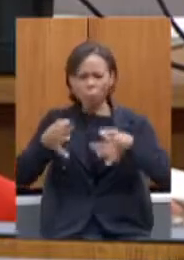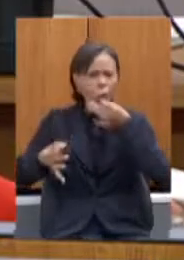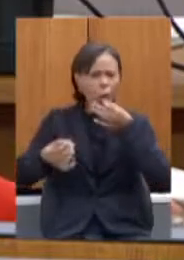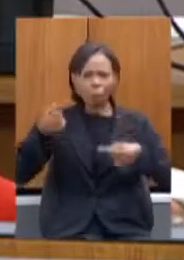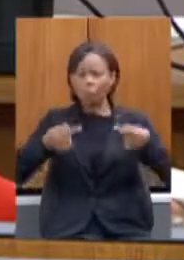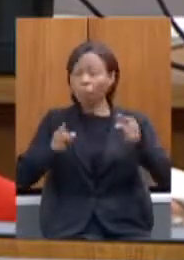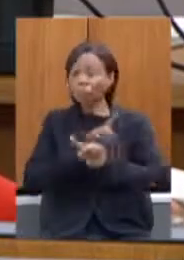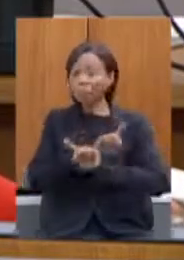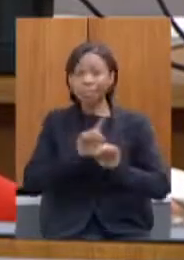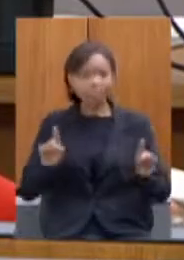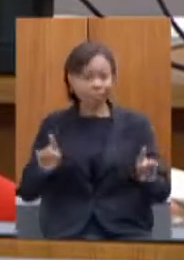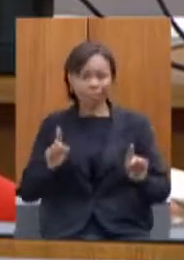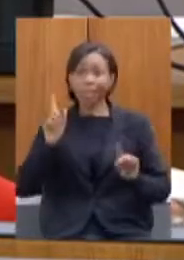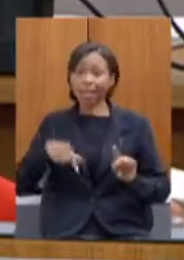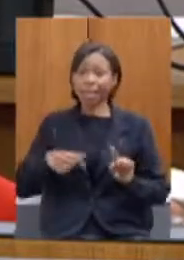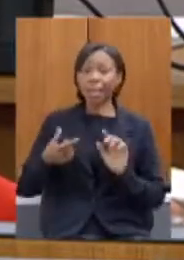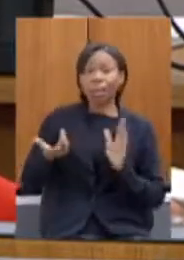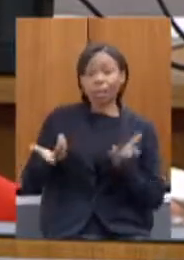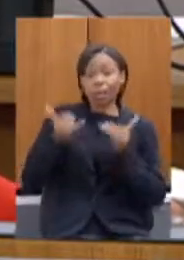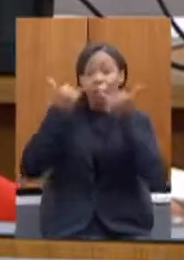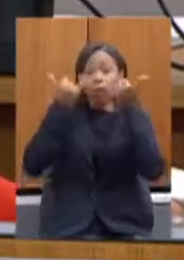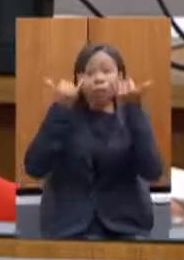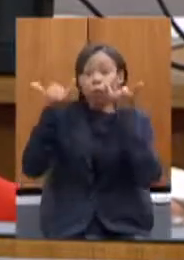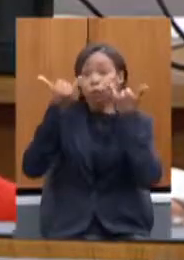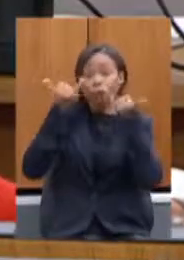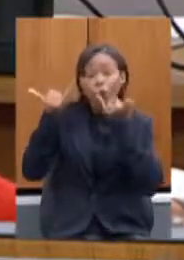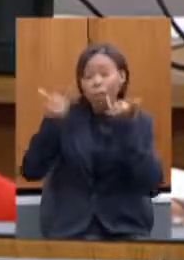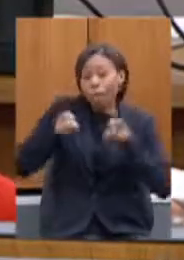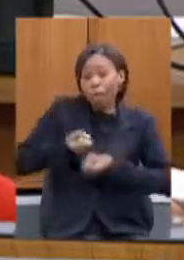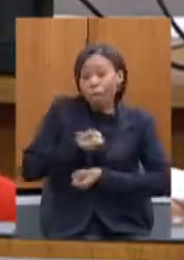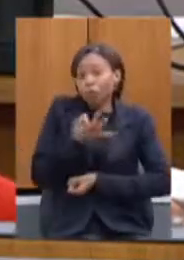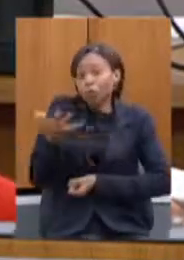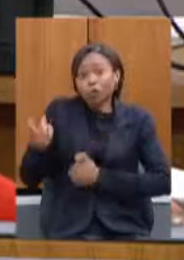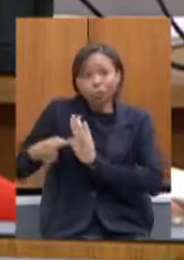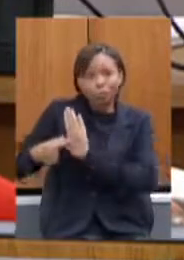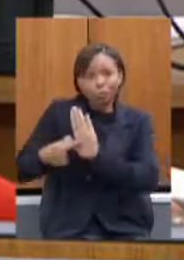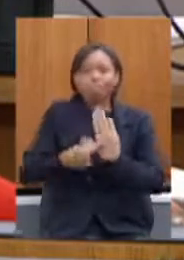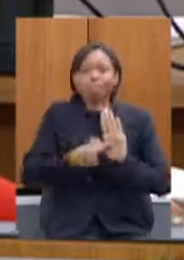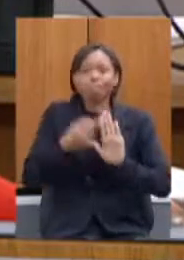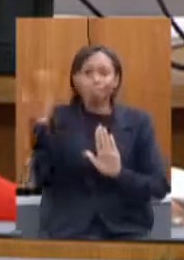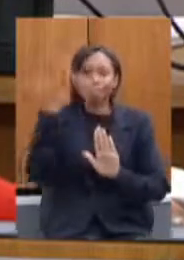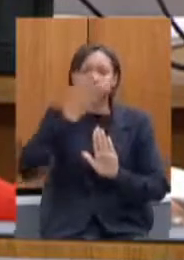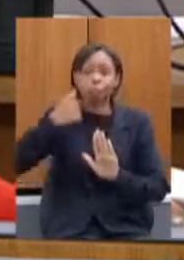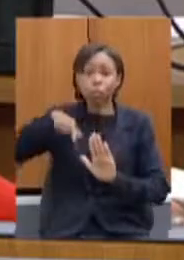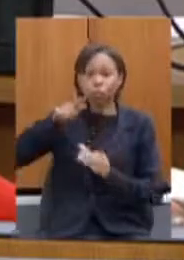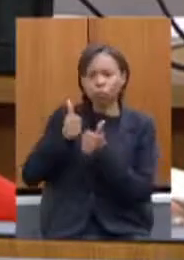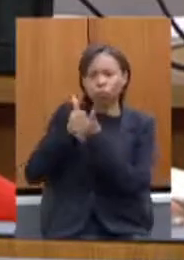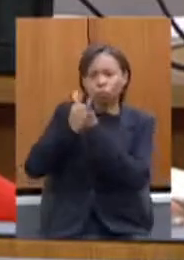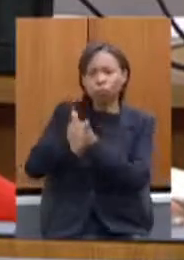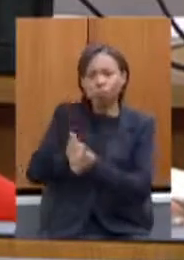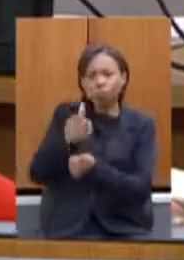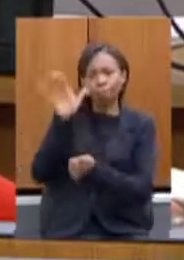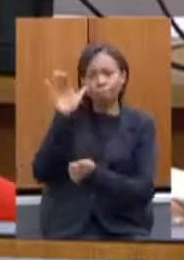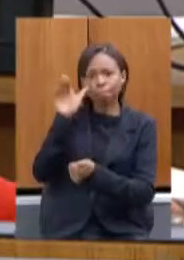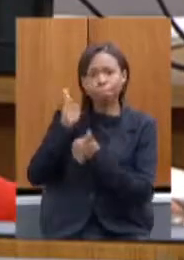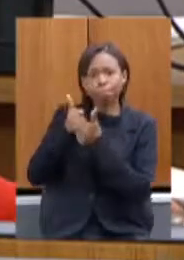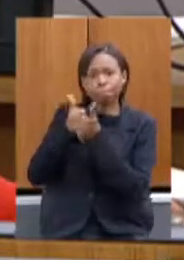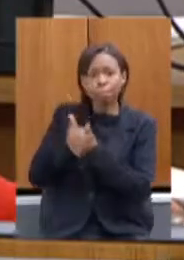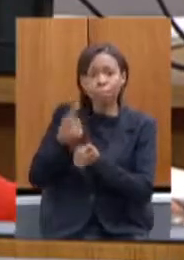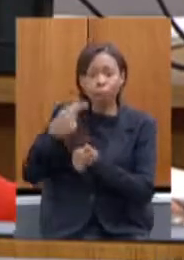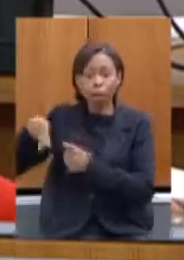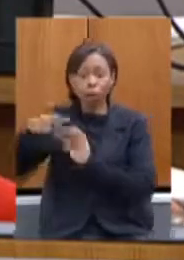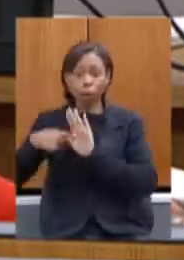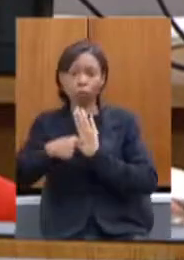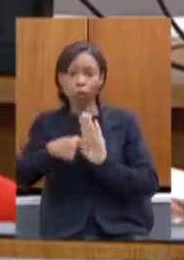dos números os números são públicos o que a gente faz é o acompanhamento e portanto ao acompanhar trazer o debate